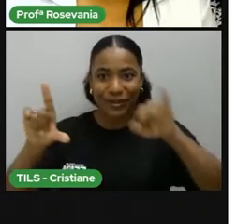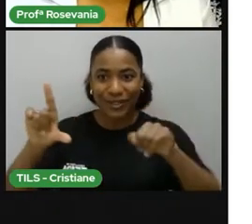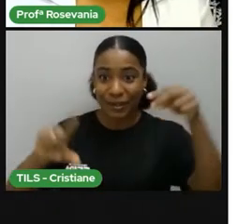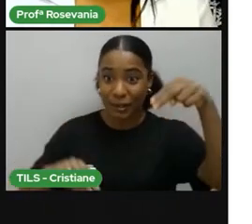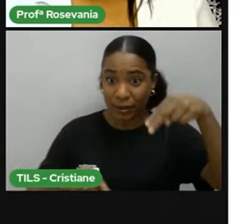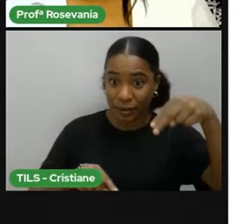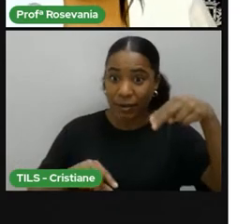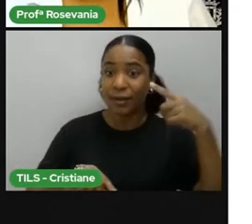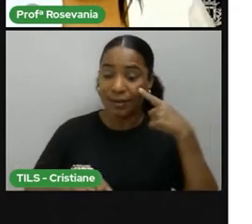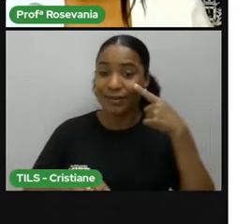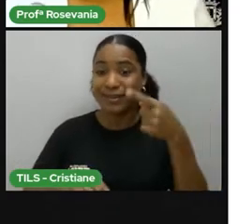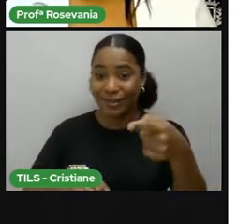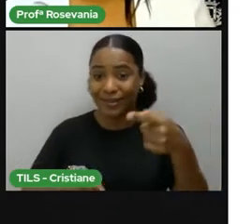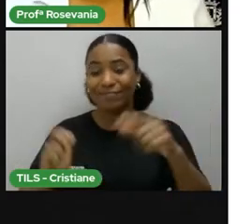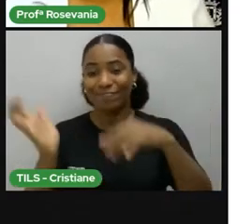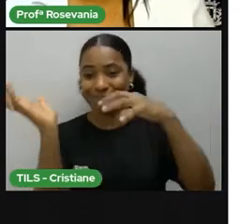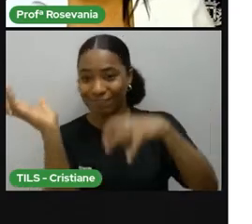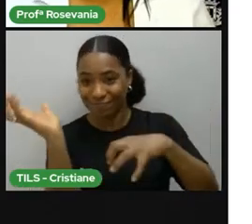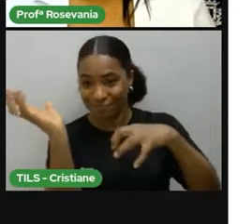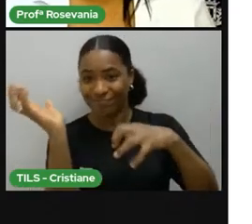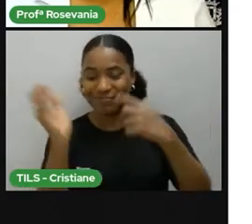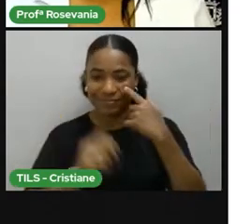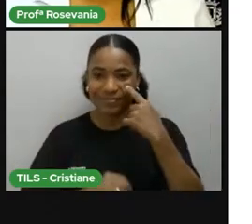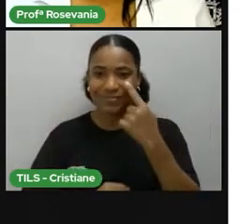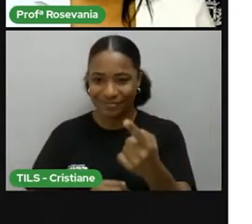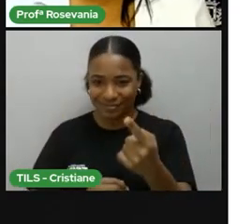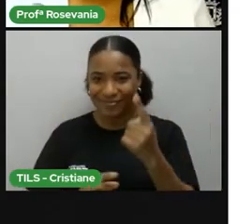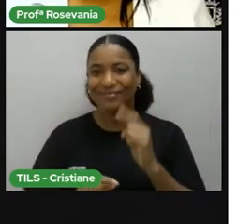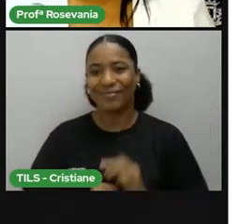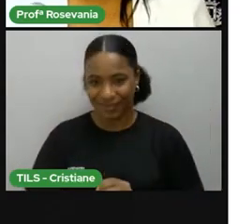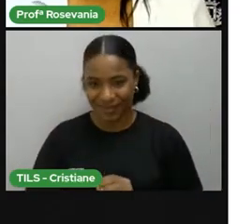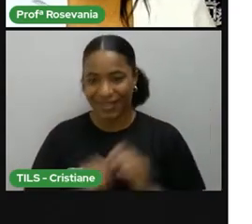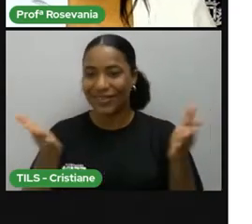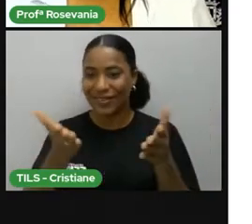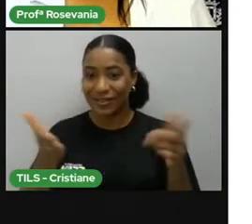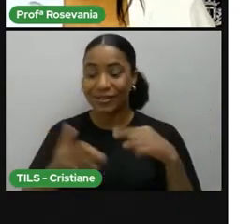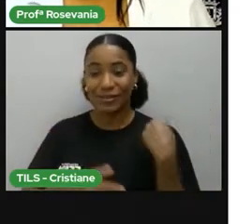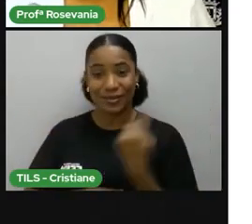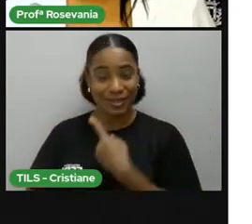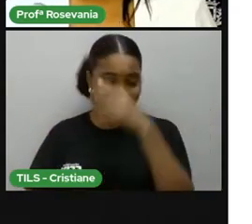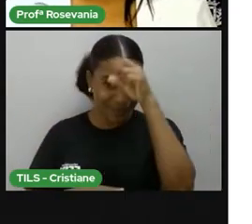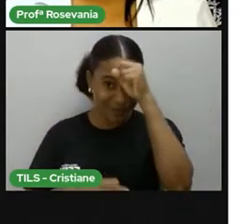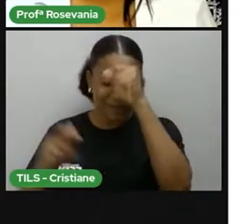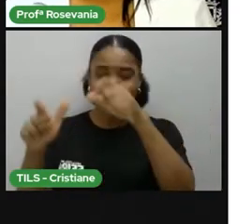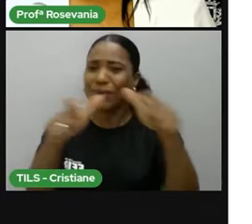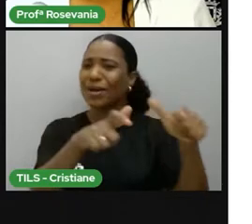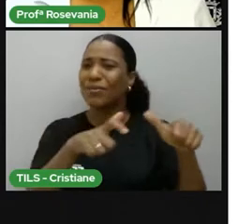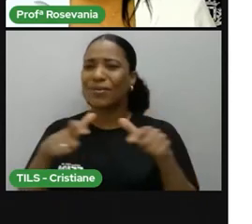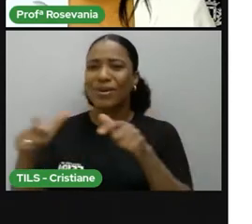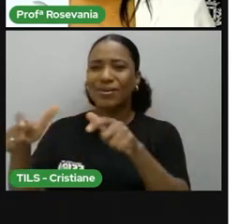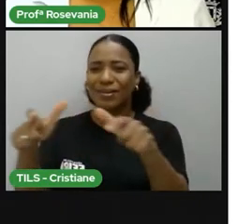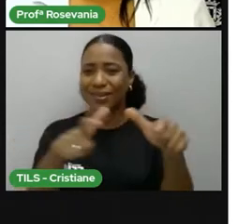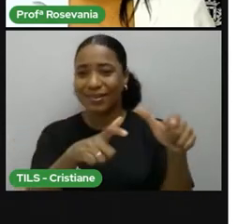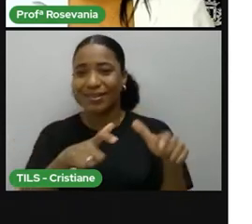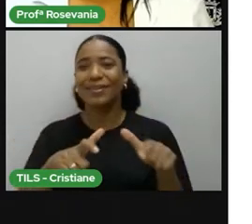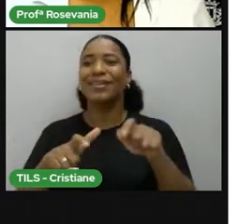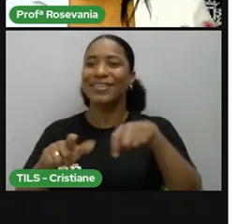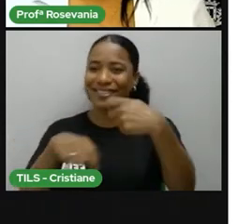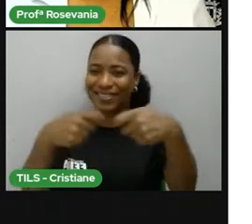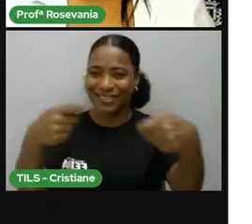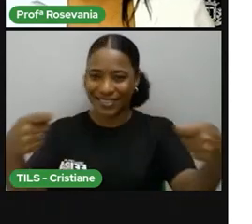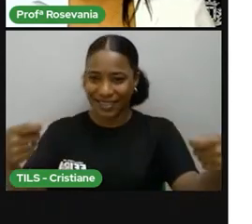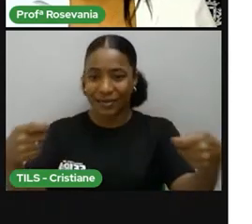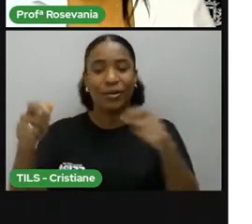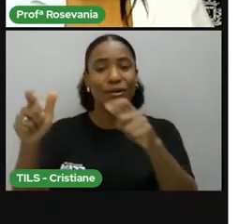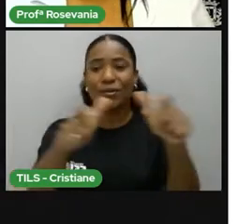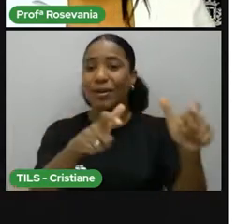esse é o tema da nossa aula de hoje, nós vamos aprender a nos localizar no espaço. Por exemplo, cada cantinho desse que a gente está aí, ele tem